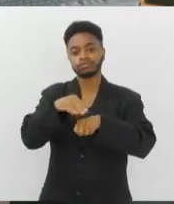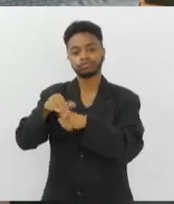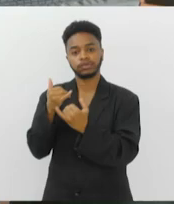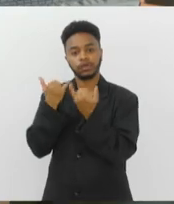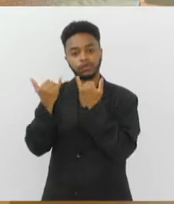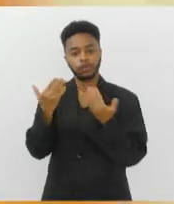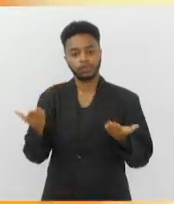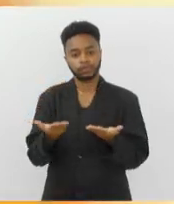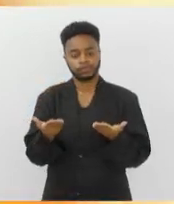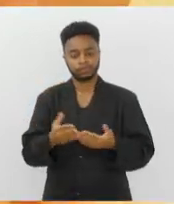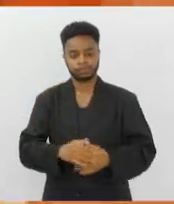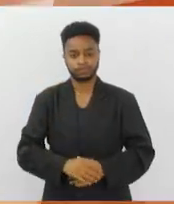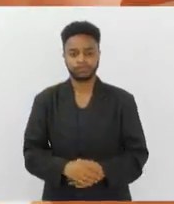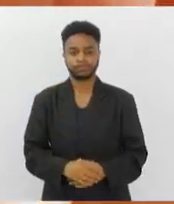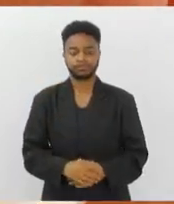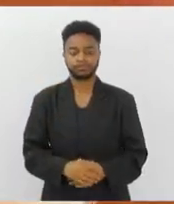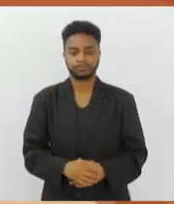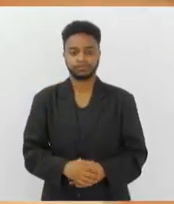notícias de hoje.